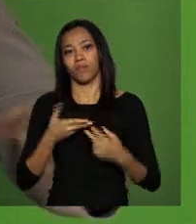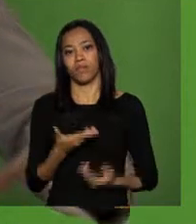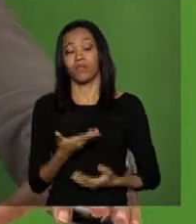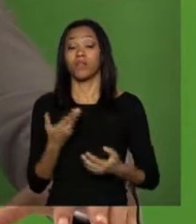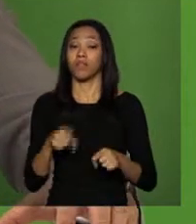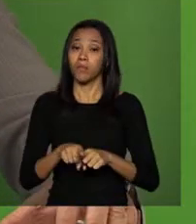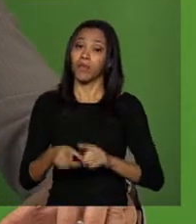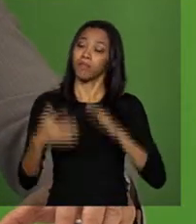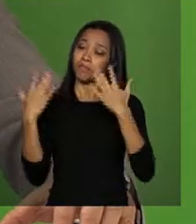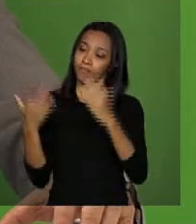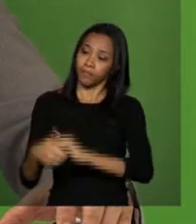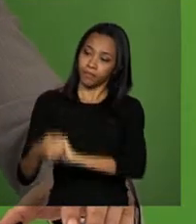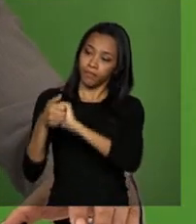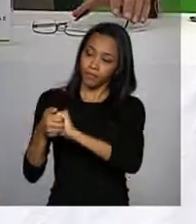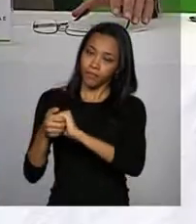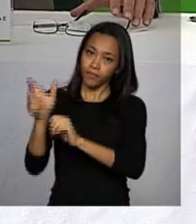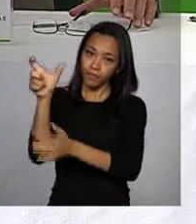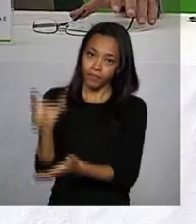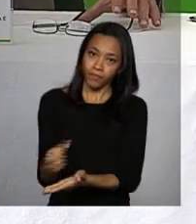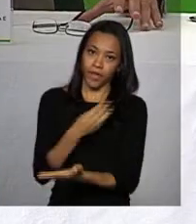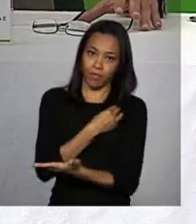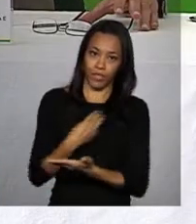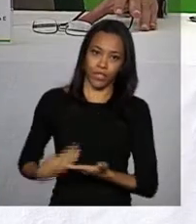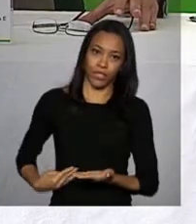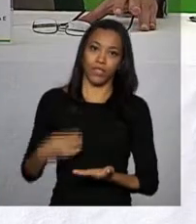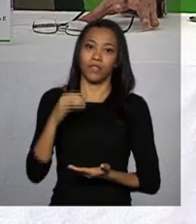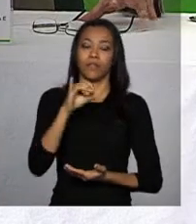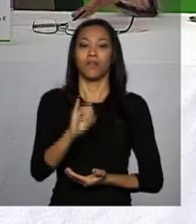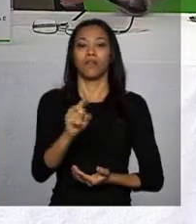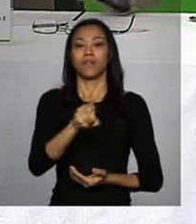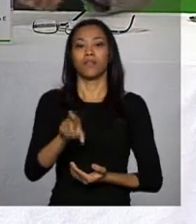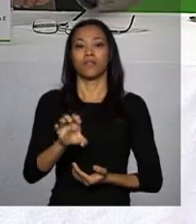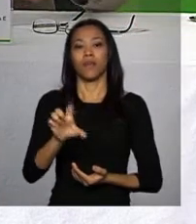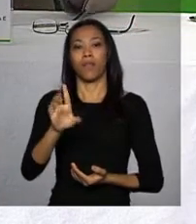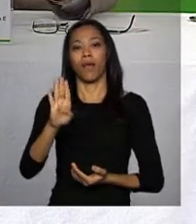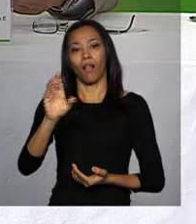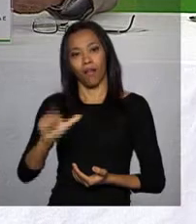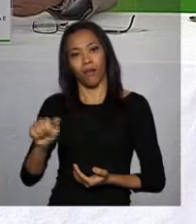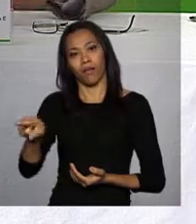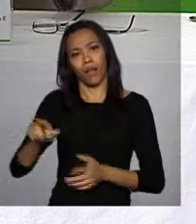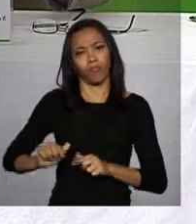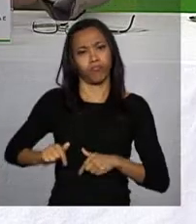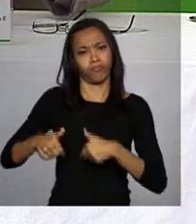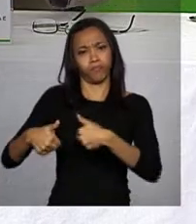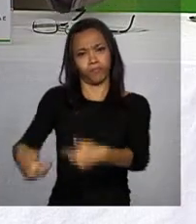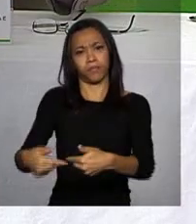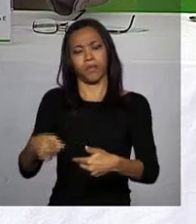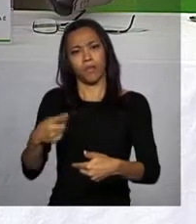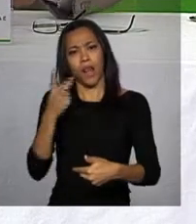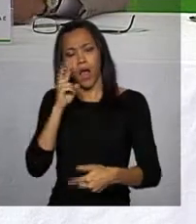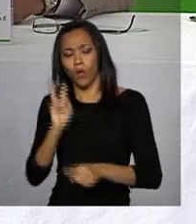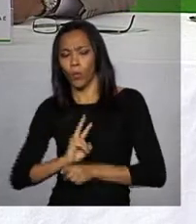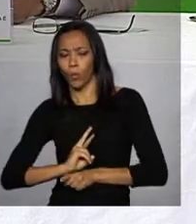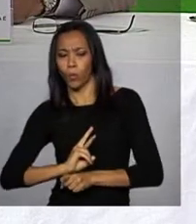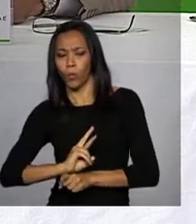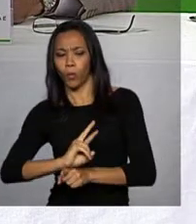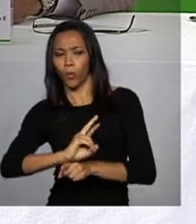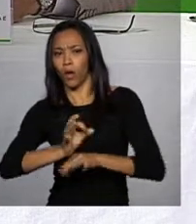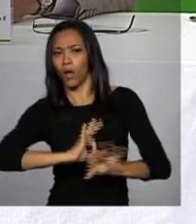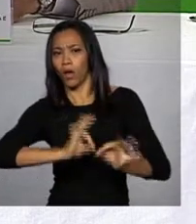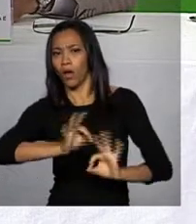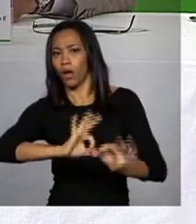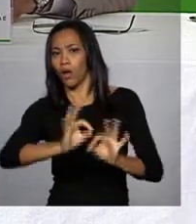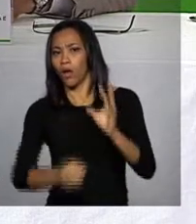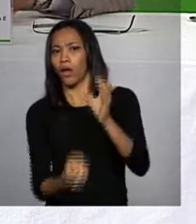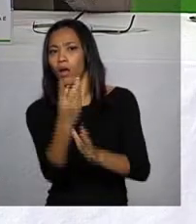cumprimento a nossa ministra Isabela pelo papel decisivo que teve na concepção, no acompanhamento e na